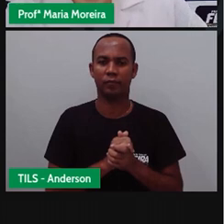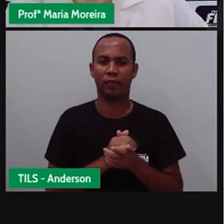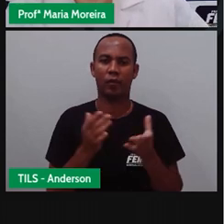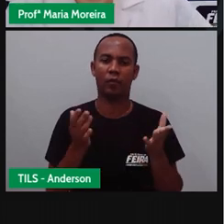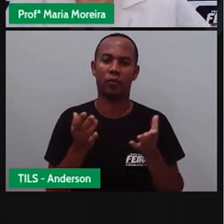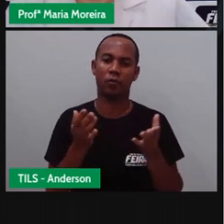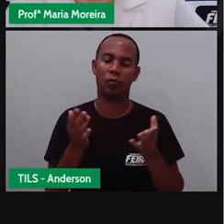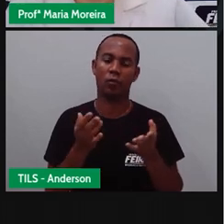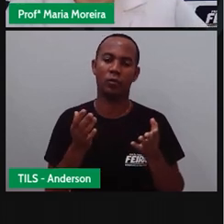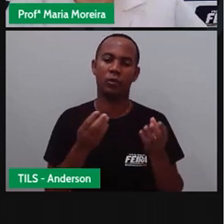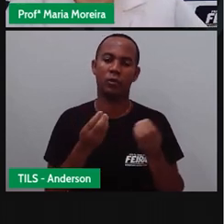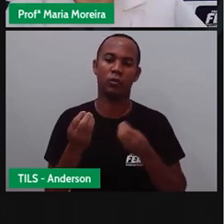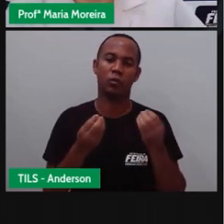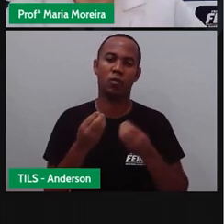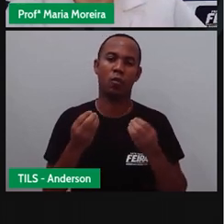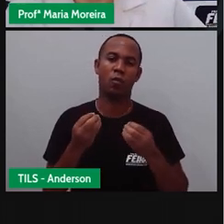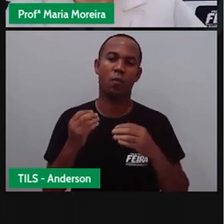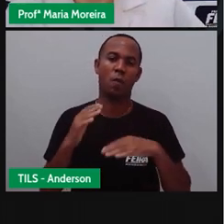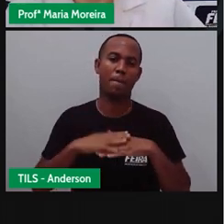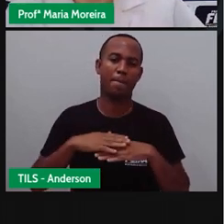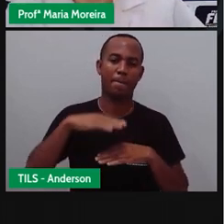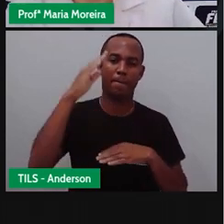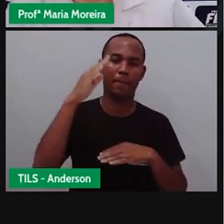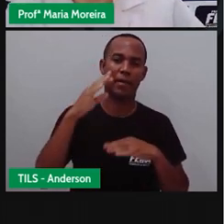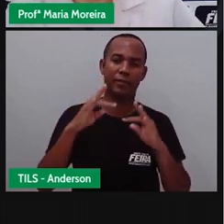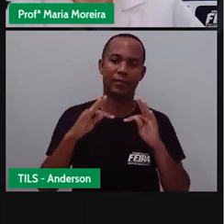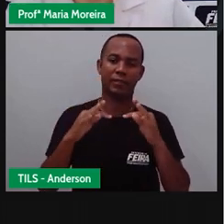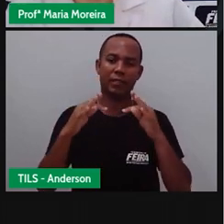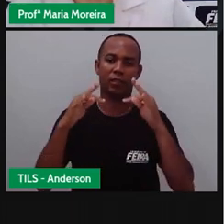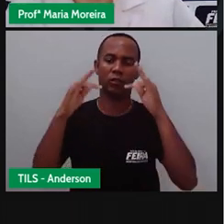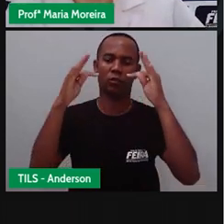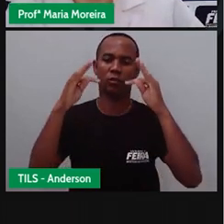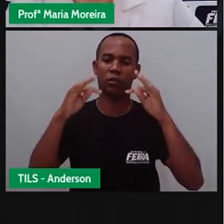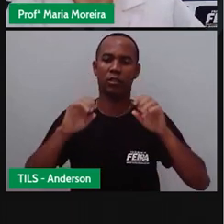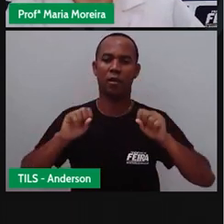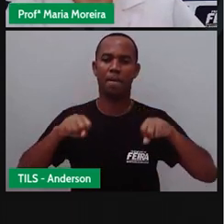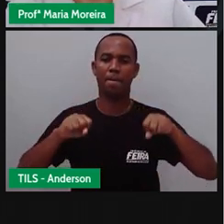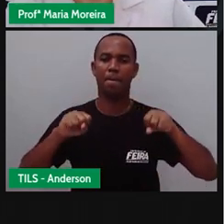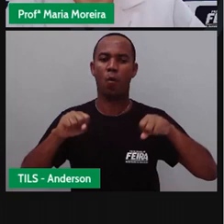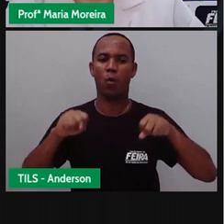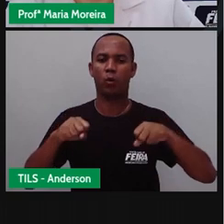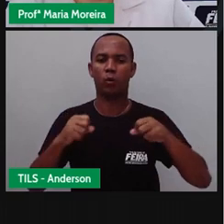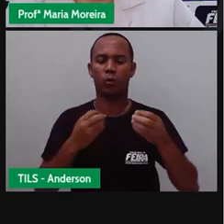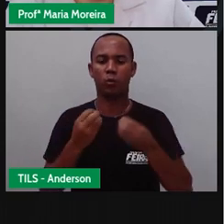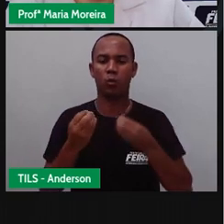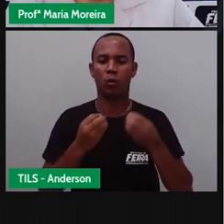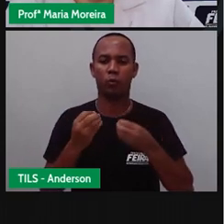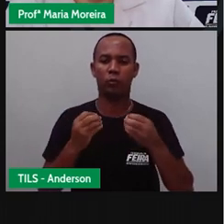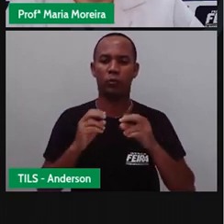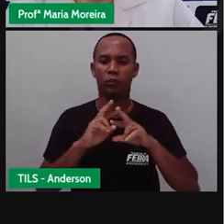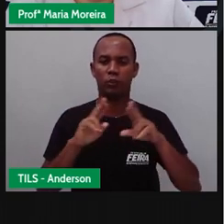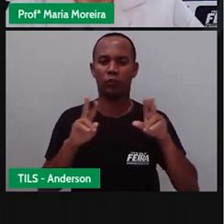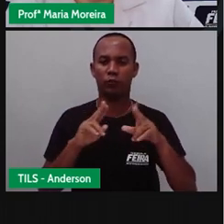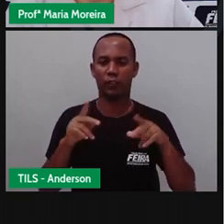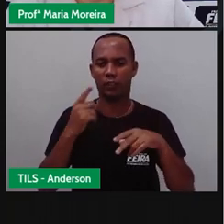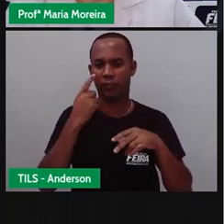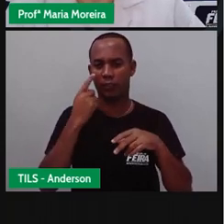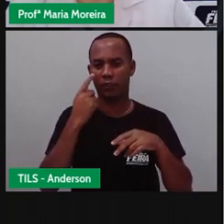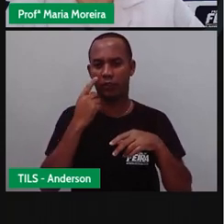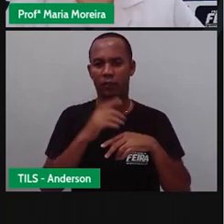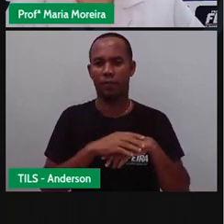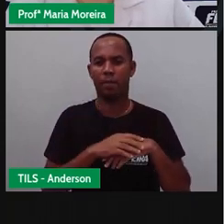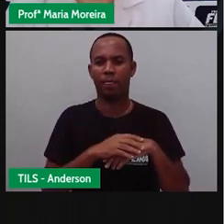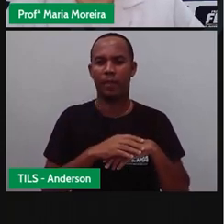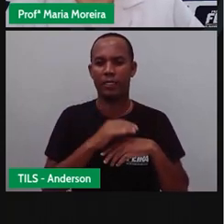atualmente, né? Bem mais modernas, né? As motocicletas dividem o espaço nas ruas com outros meios de transporte, tá?